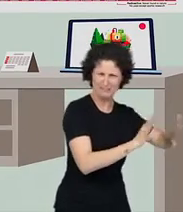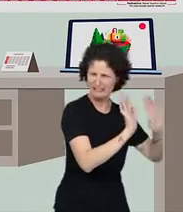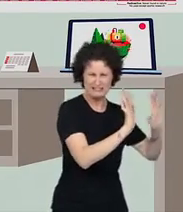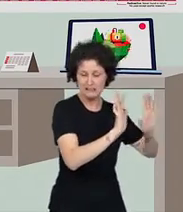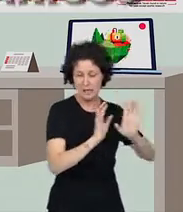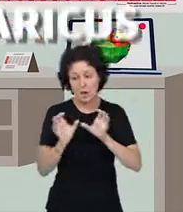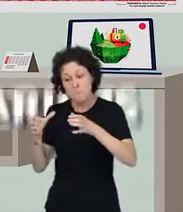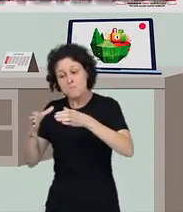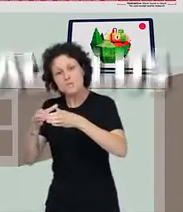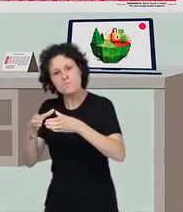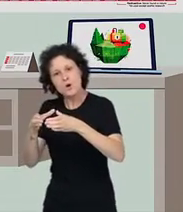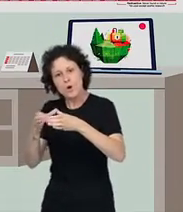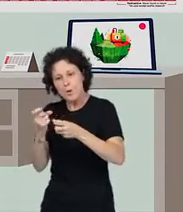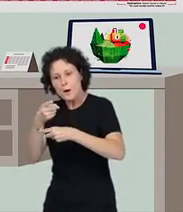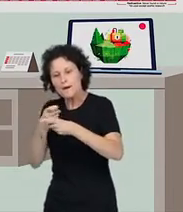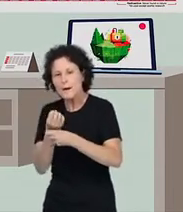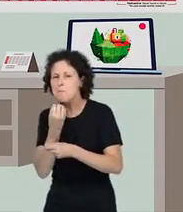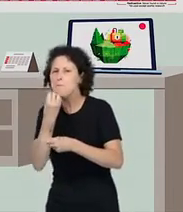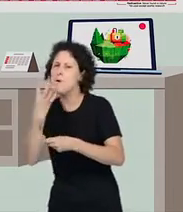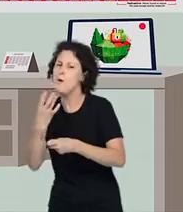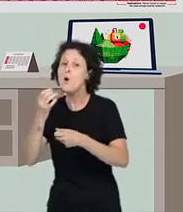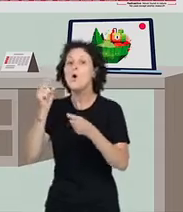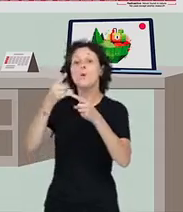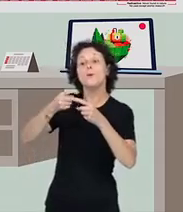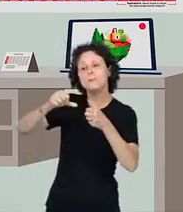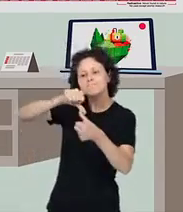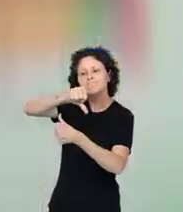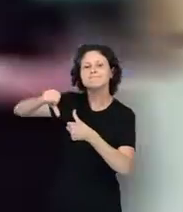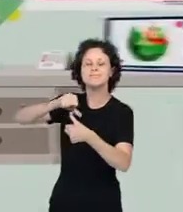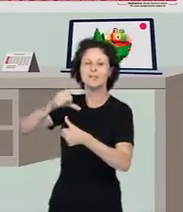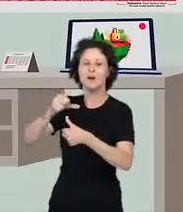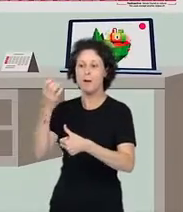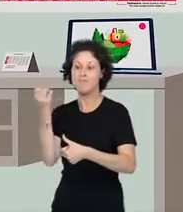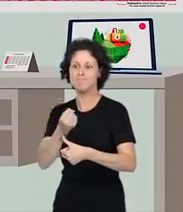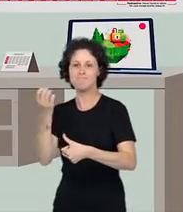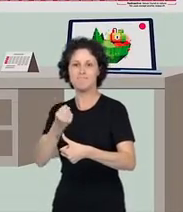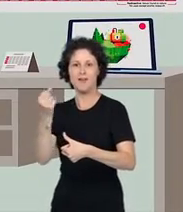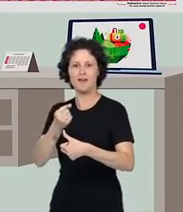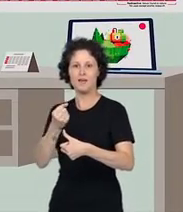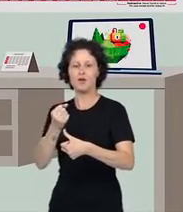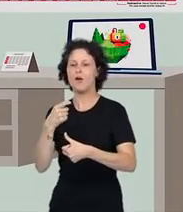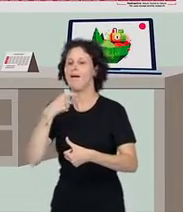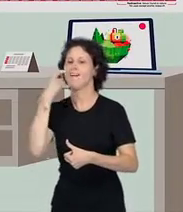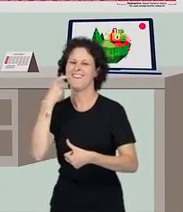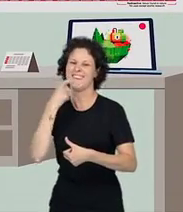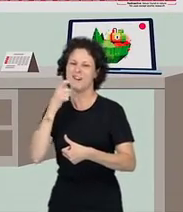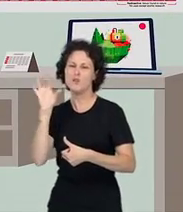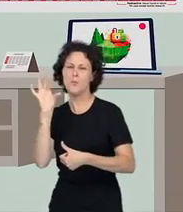bulgáricus. Elas são responsáveis pela transformação do leite em iogurte. Mas para deixar claro, as